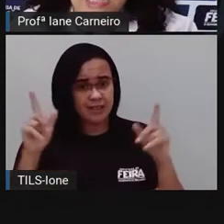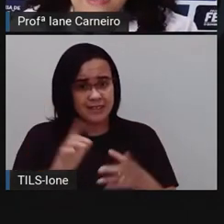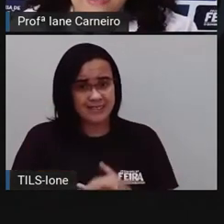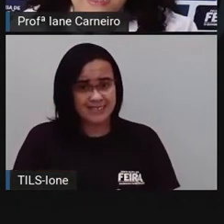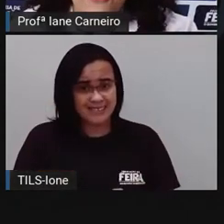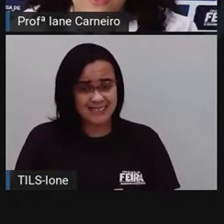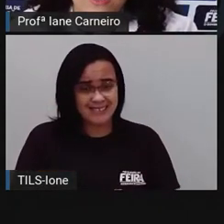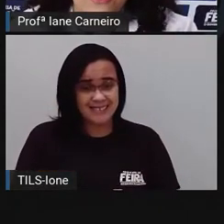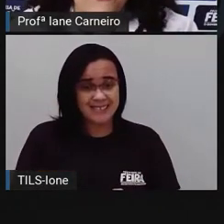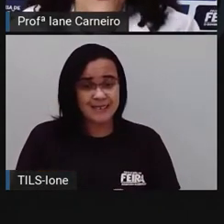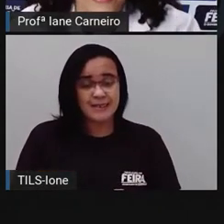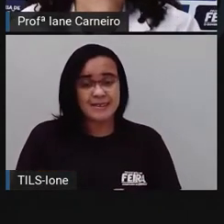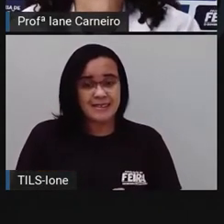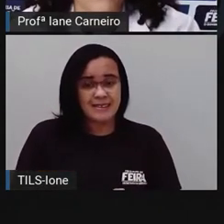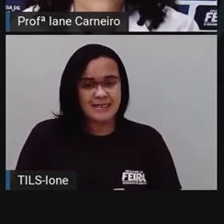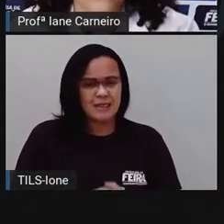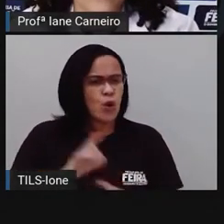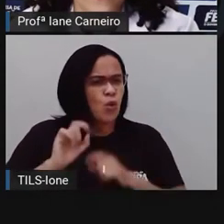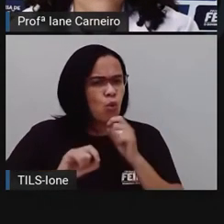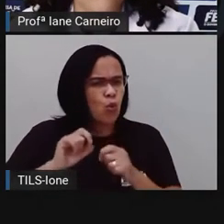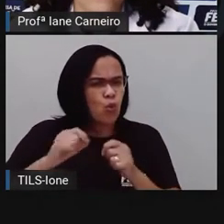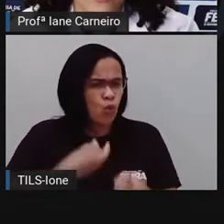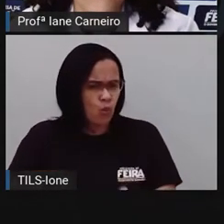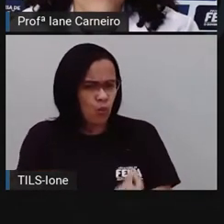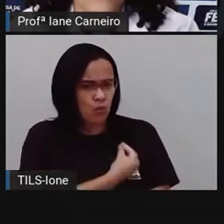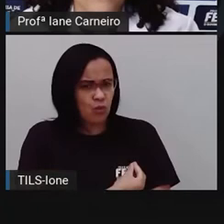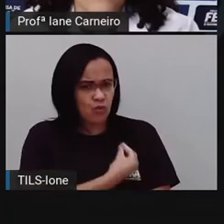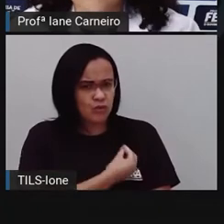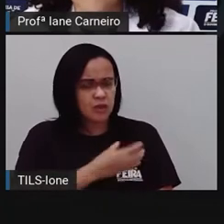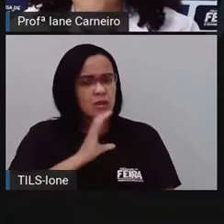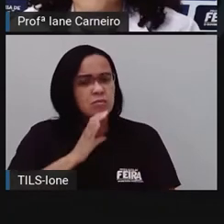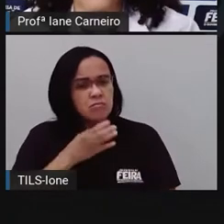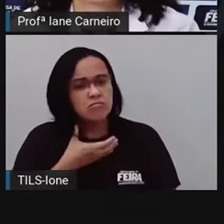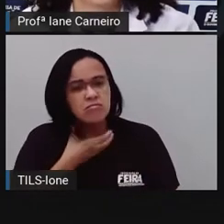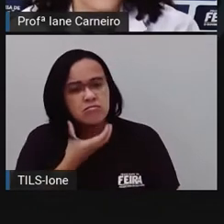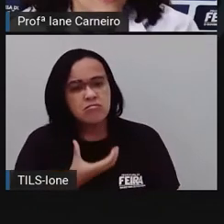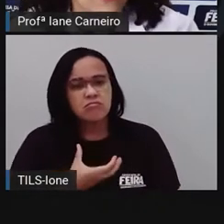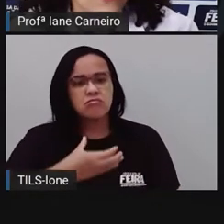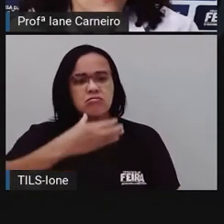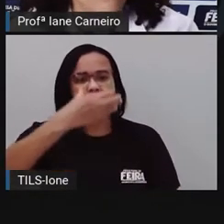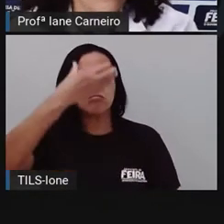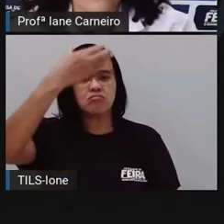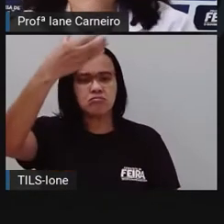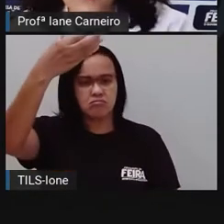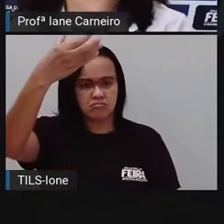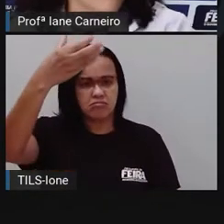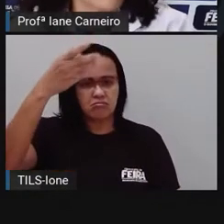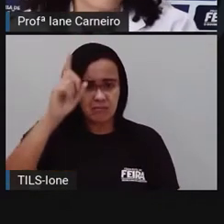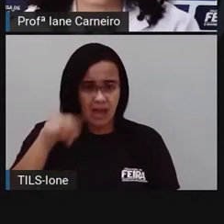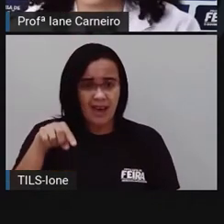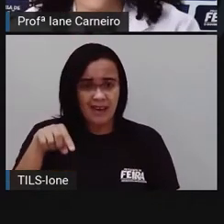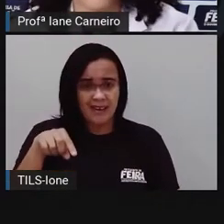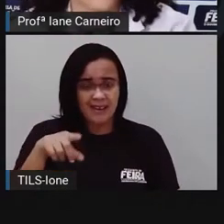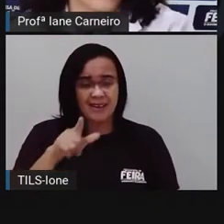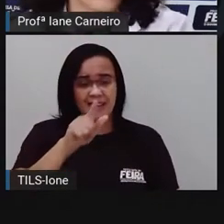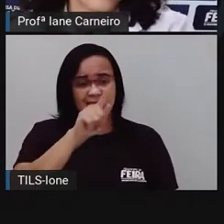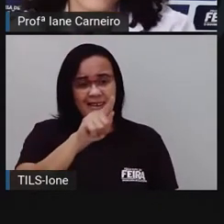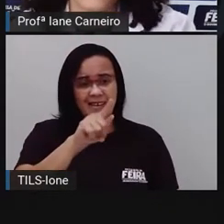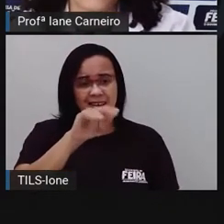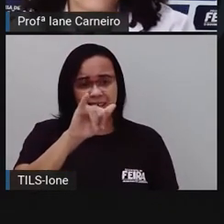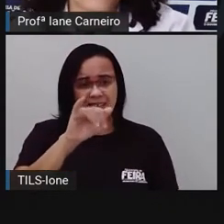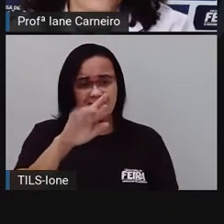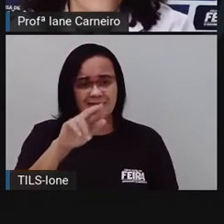Será que é o quê? Uma girafa? Será que é uma girafa? Lá tem girafa, no zoológico de Salvador, mas não é a girafa.